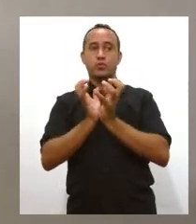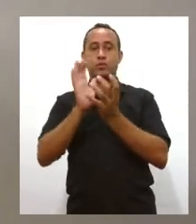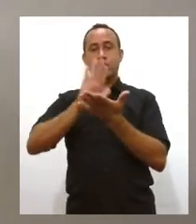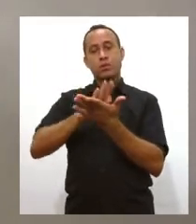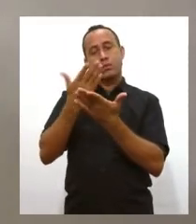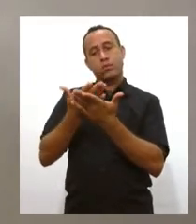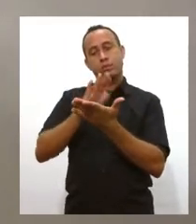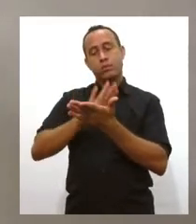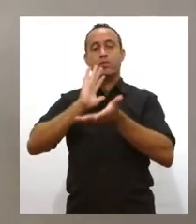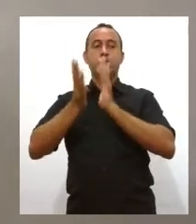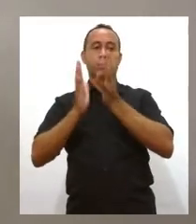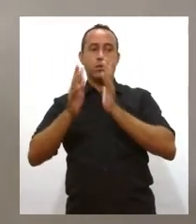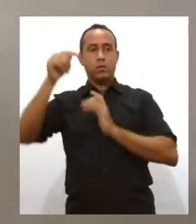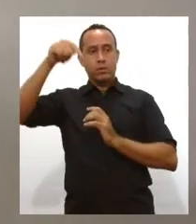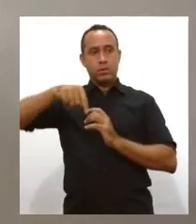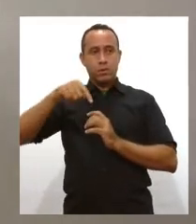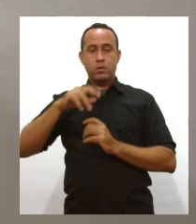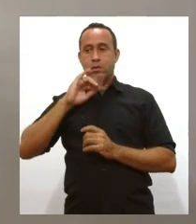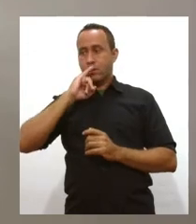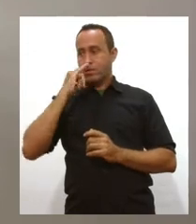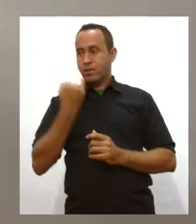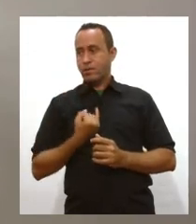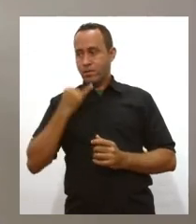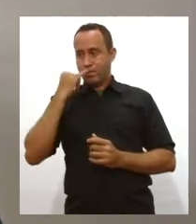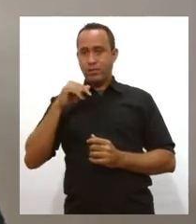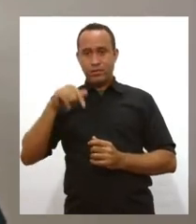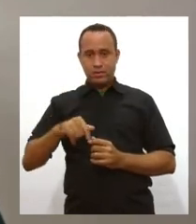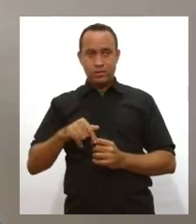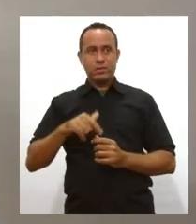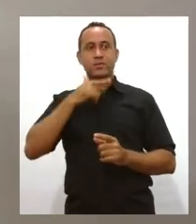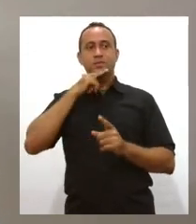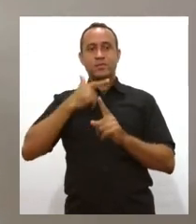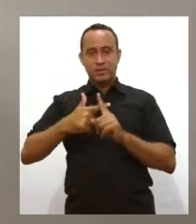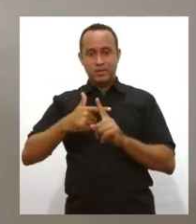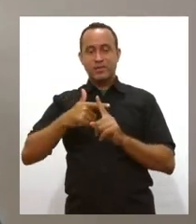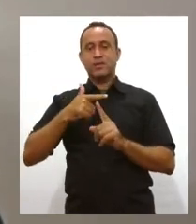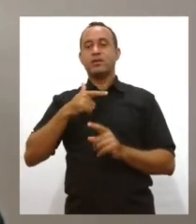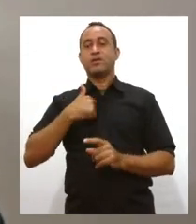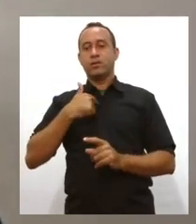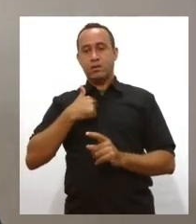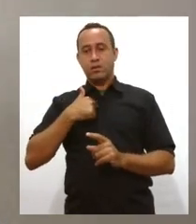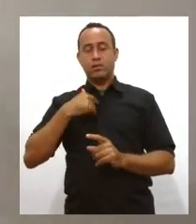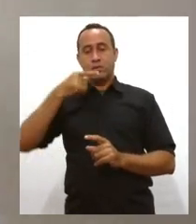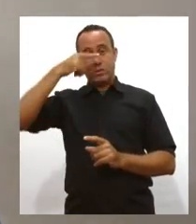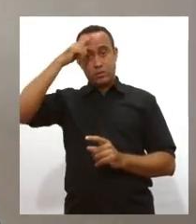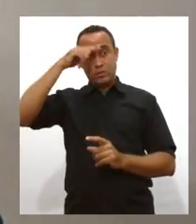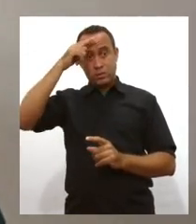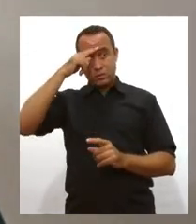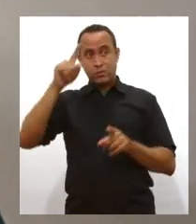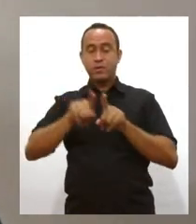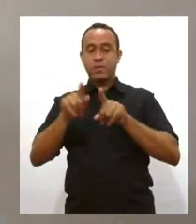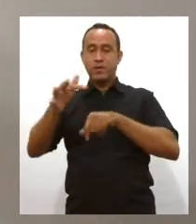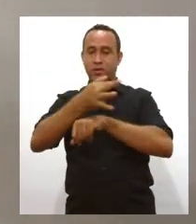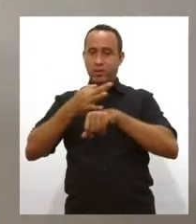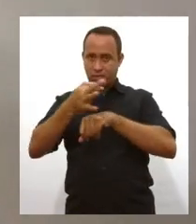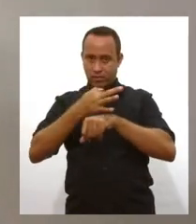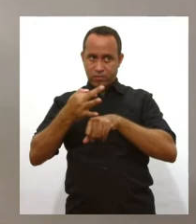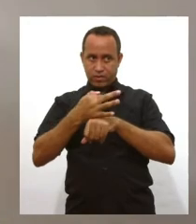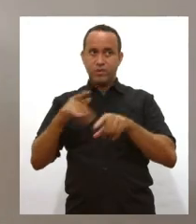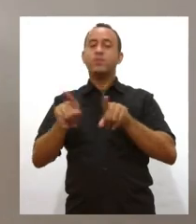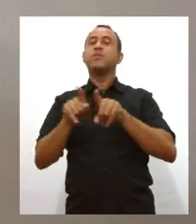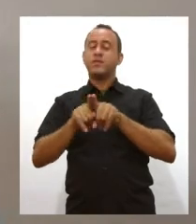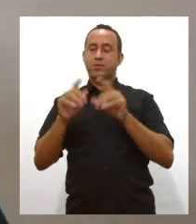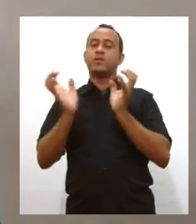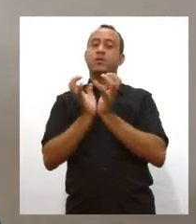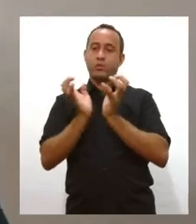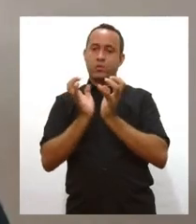intérpretes de Libra, que é a Rosilda Santos, o Edi Carlos Santos e o Genivaldo Oliveira, que está em férias, mas também faz parte da